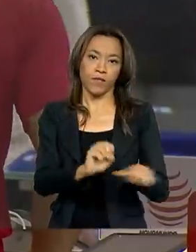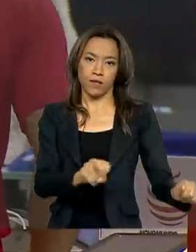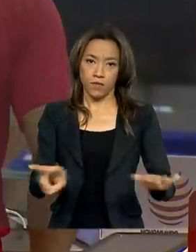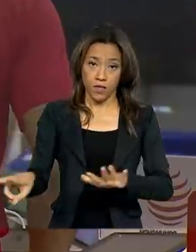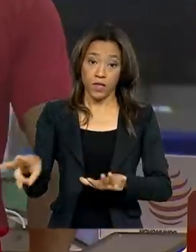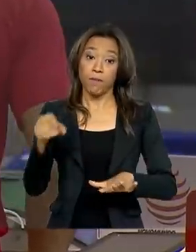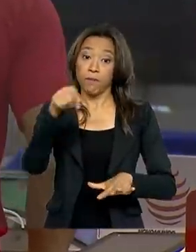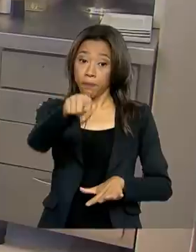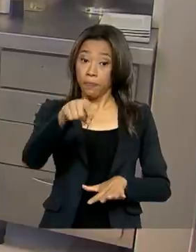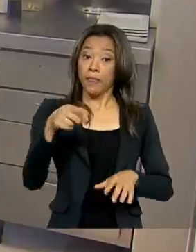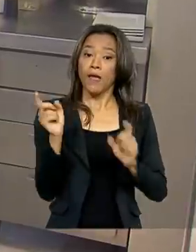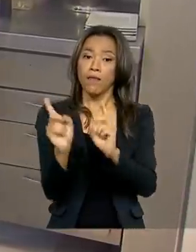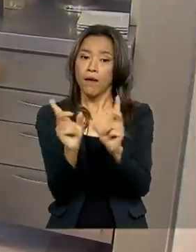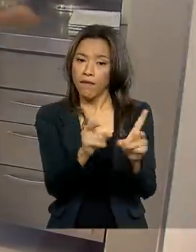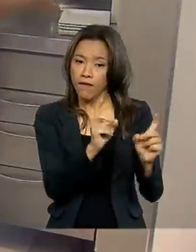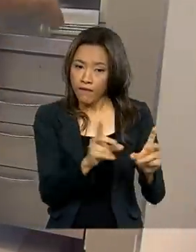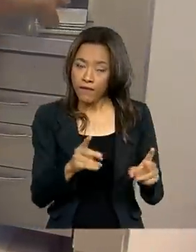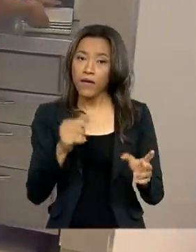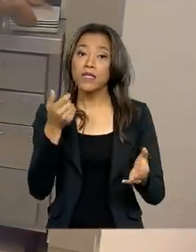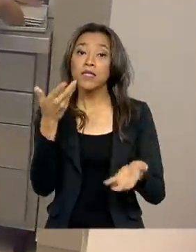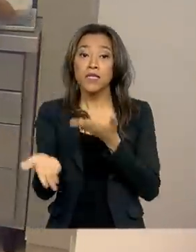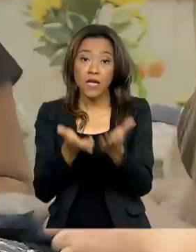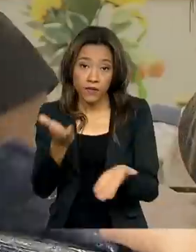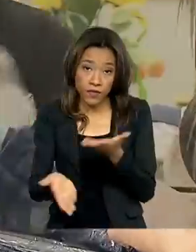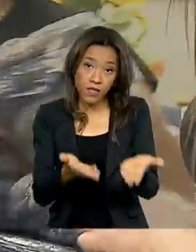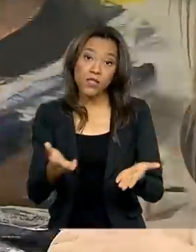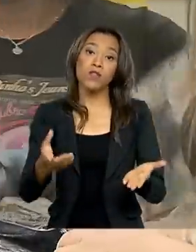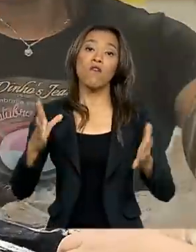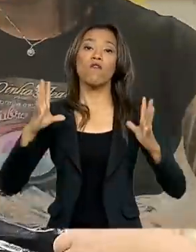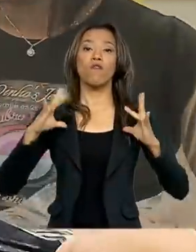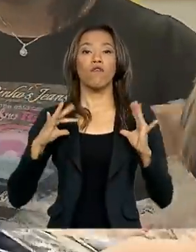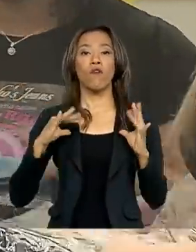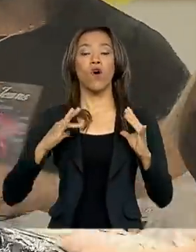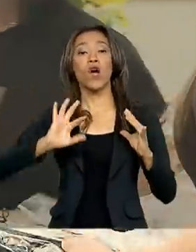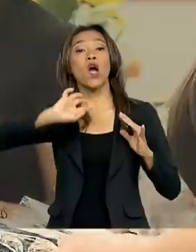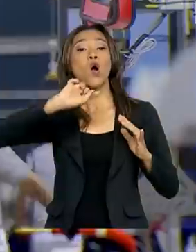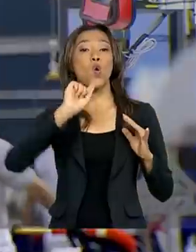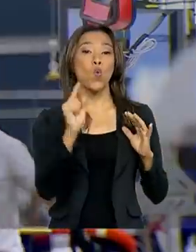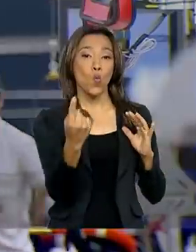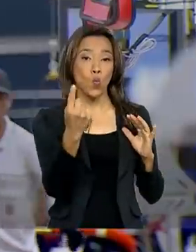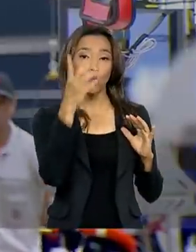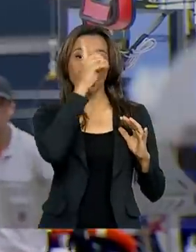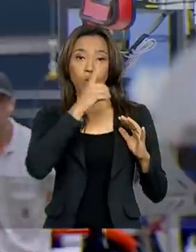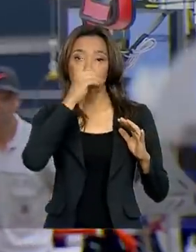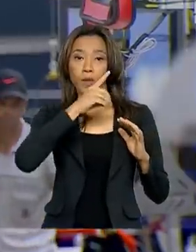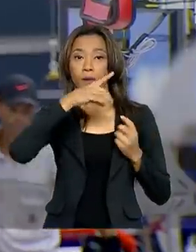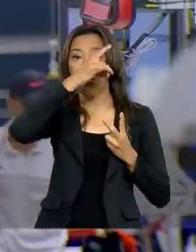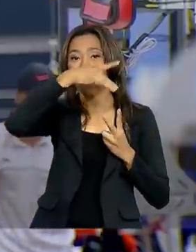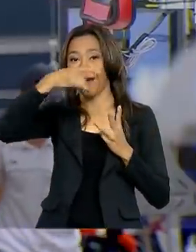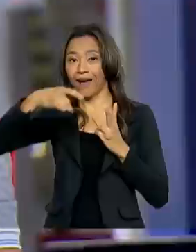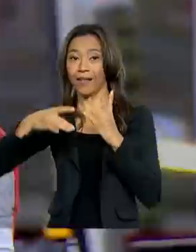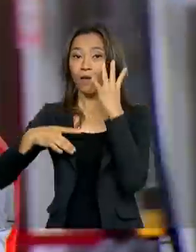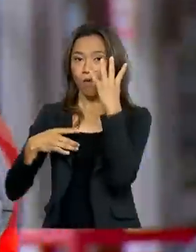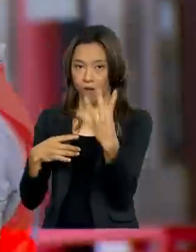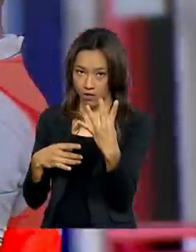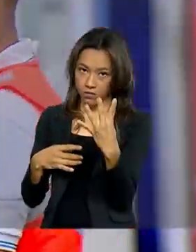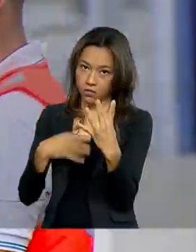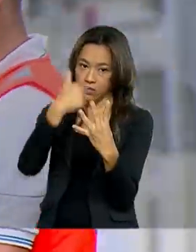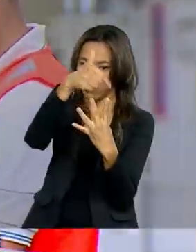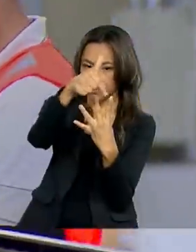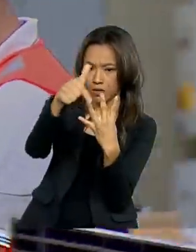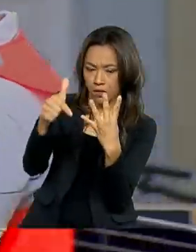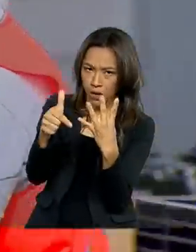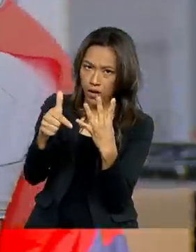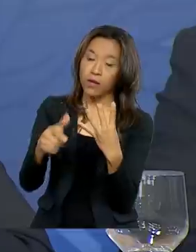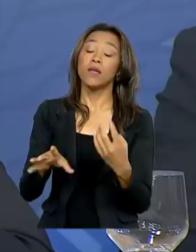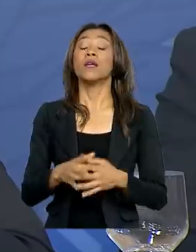comércio e serviço, deverá haver folga em pelo menos um domingo a cada quatro. E, para a indústria, um domingo a